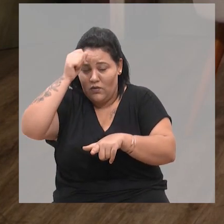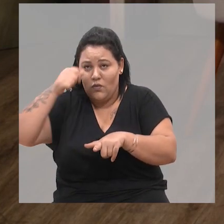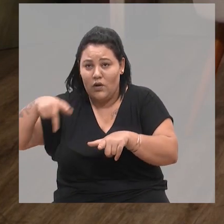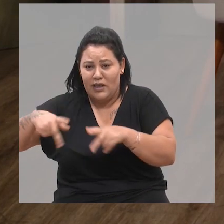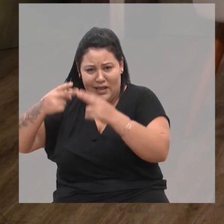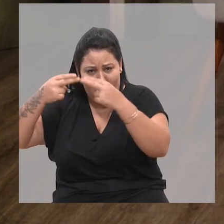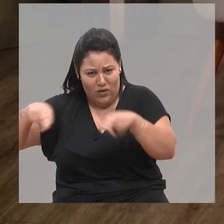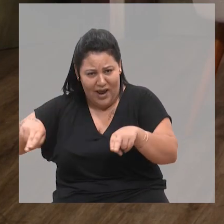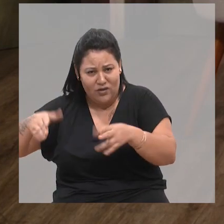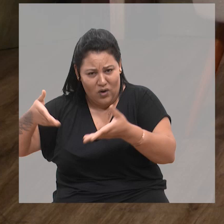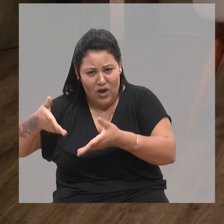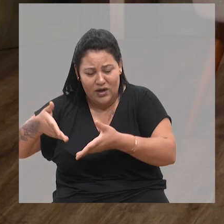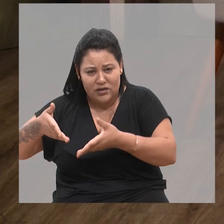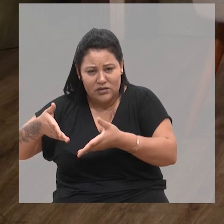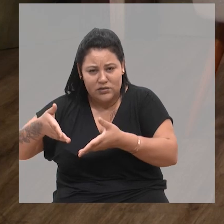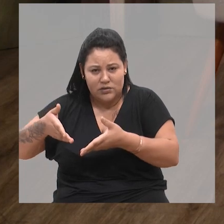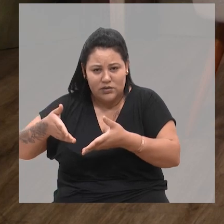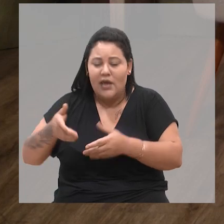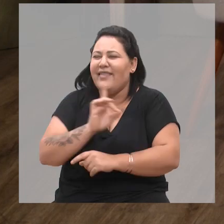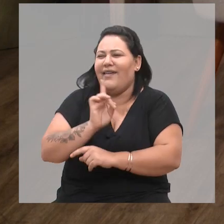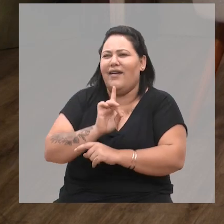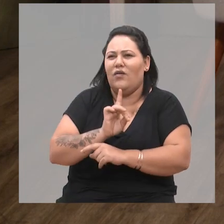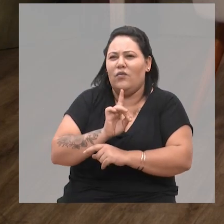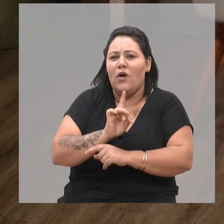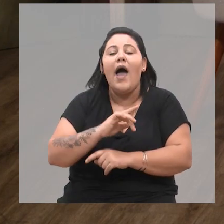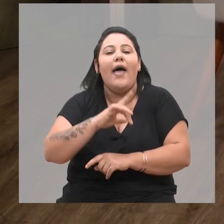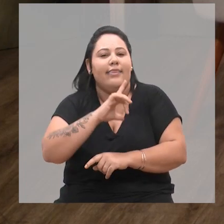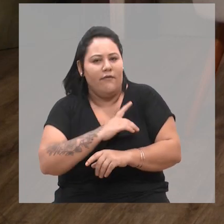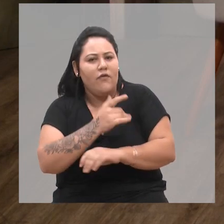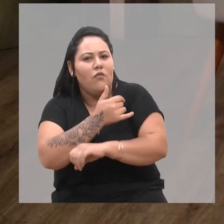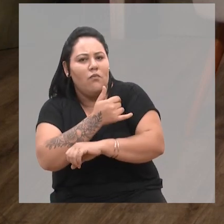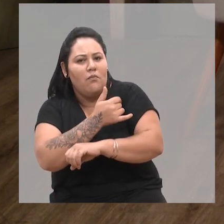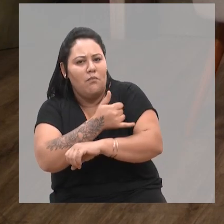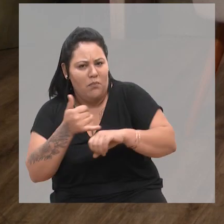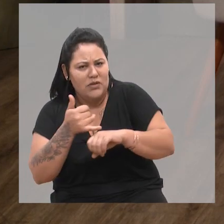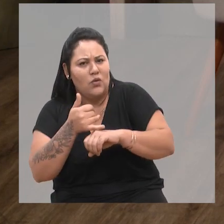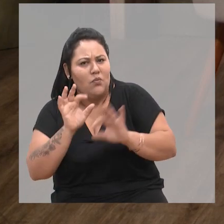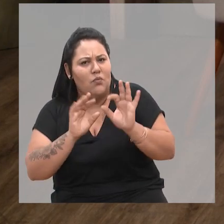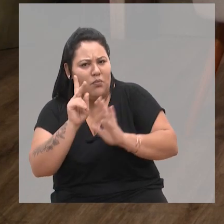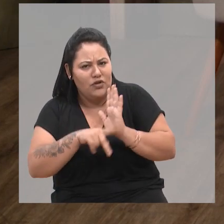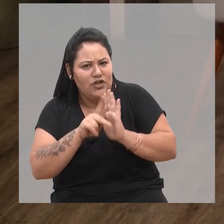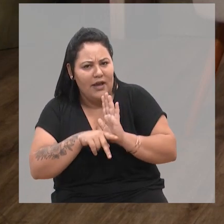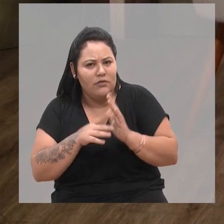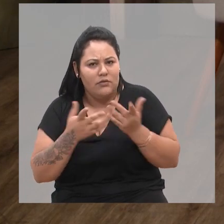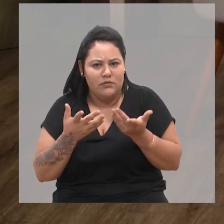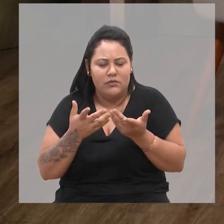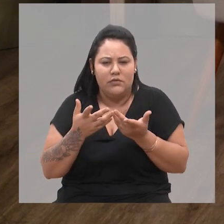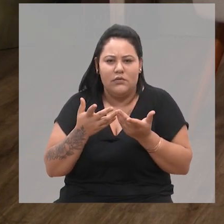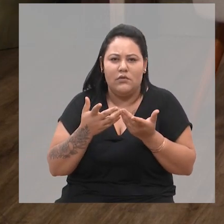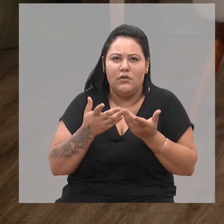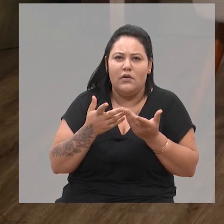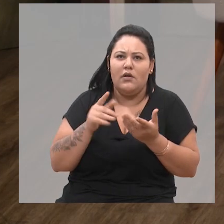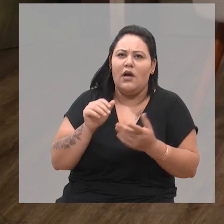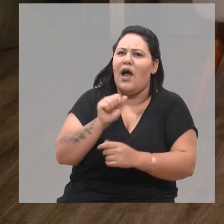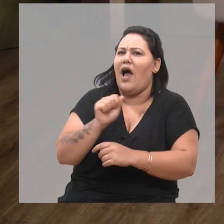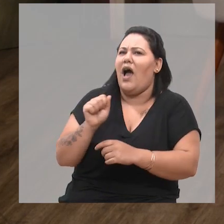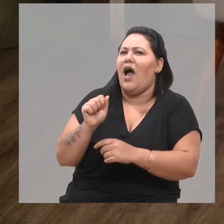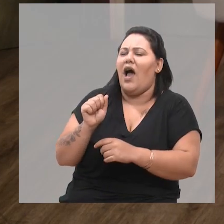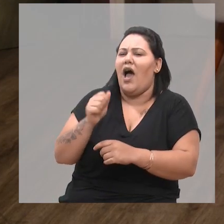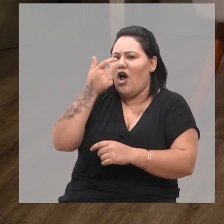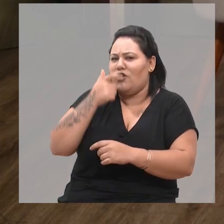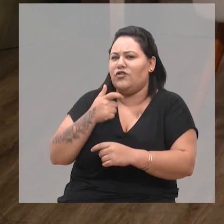Não, é... Passou um projeto aqui pela Câmara, inclusive. Sim, é. Não, esse eu estou achando muito bom. Ah, a senhora aprova, então. Claro,